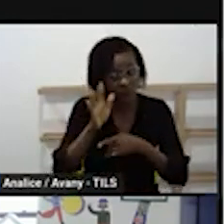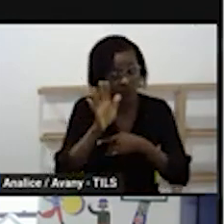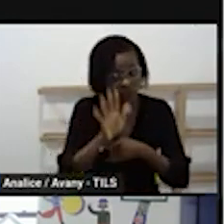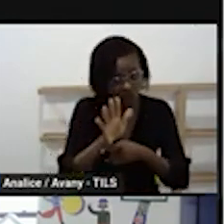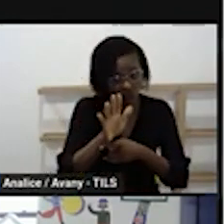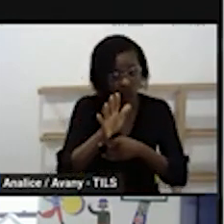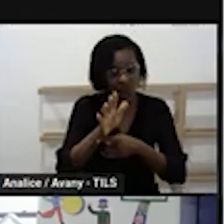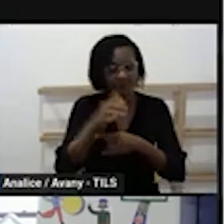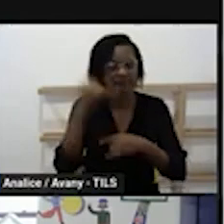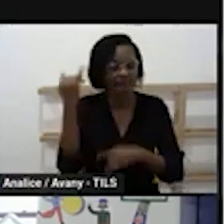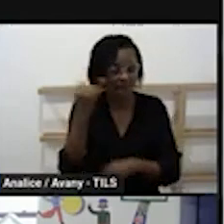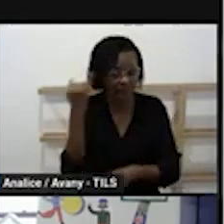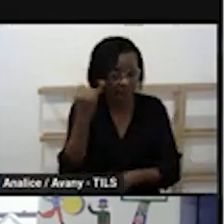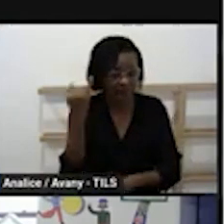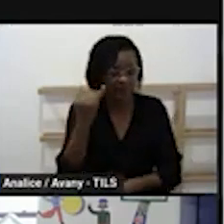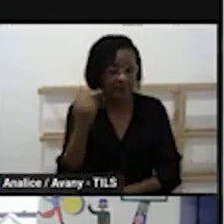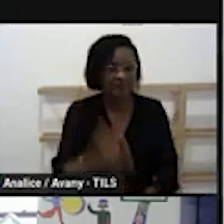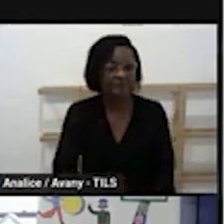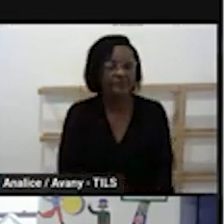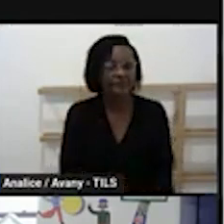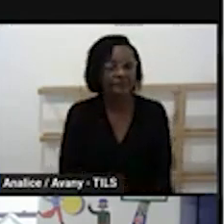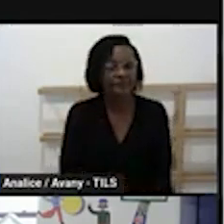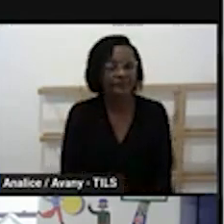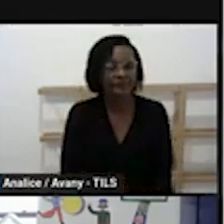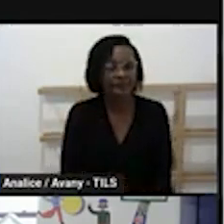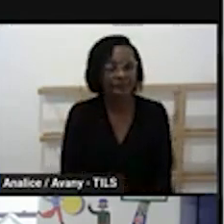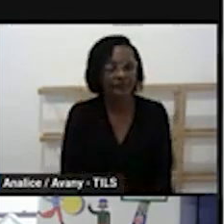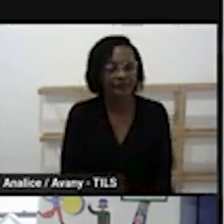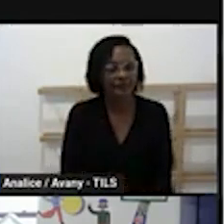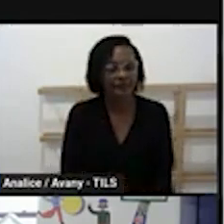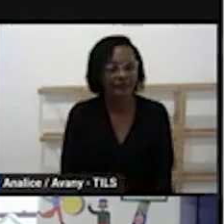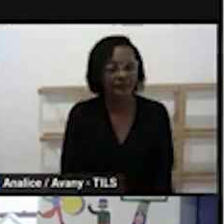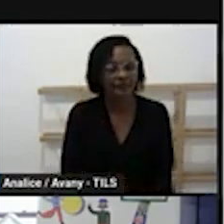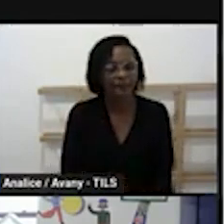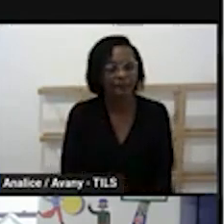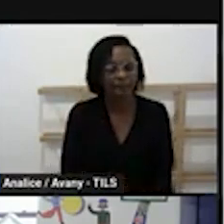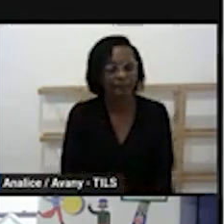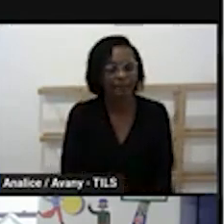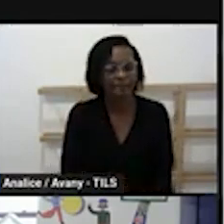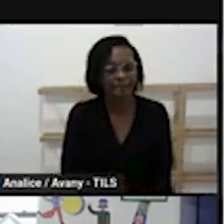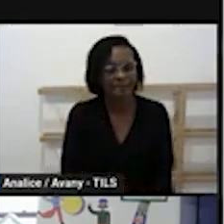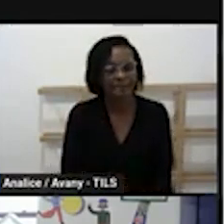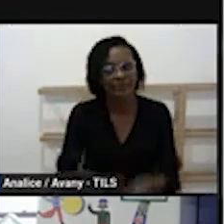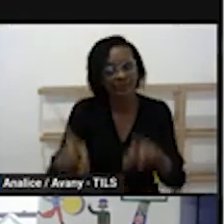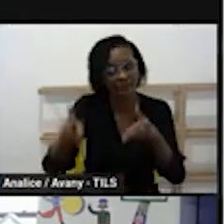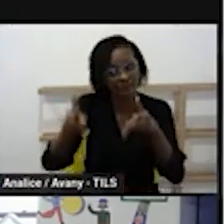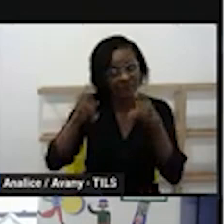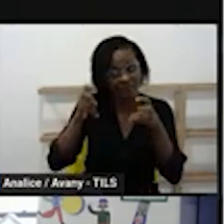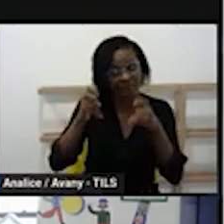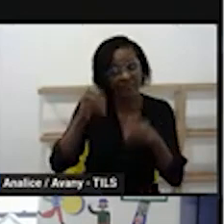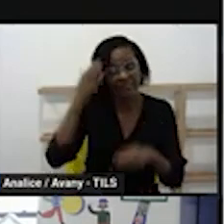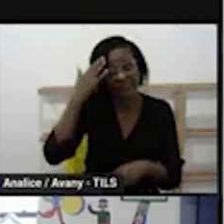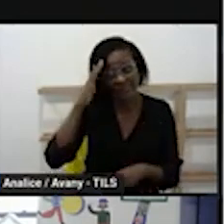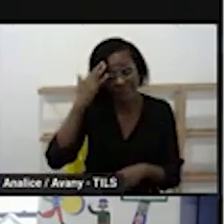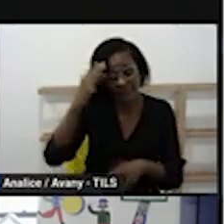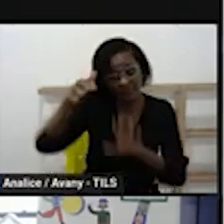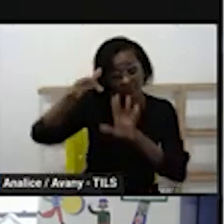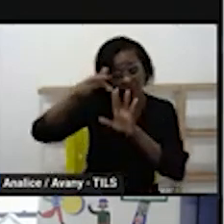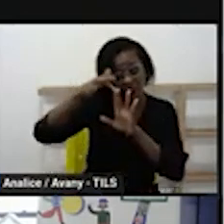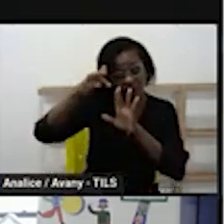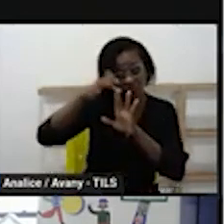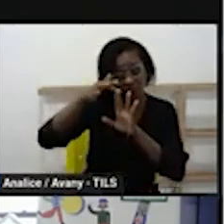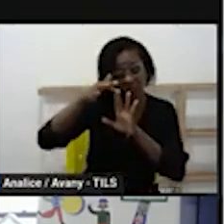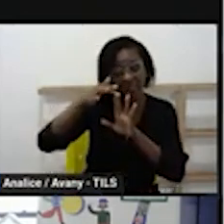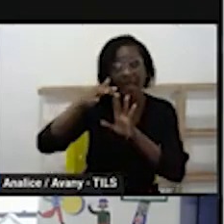estar ali envolvido ser protagonista do projeto para ao final ele perceber que ele se envolveu e que ele foi a gente transformador